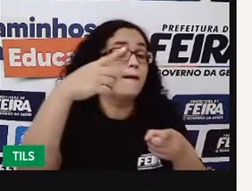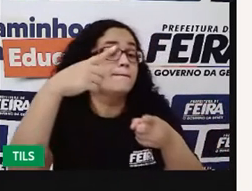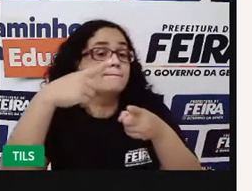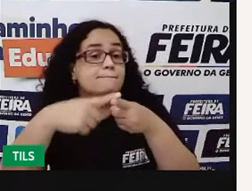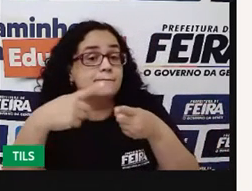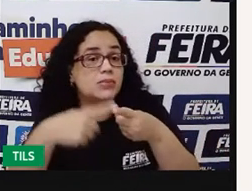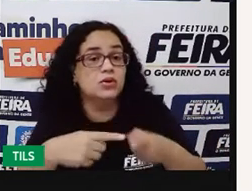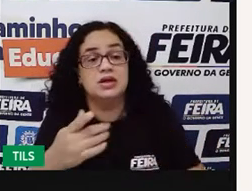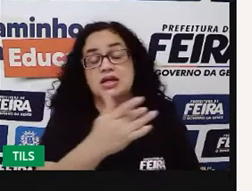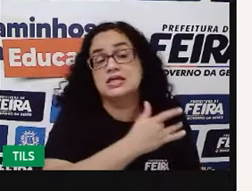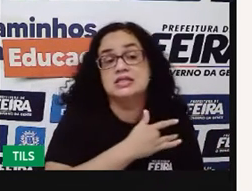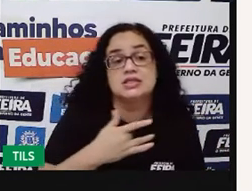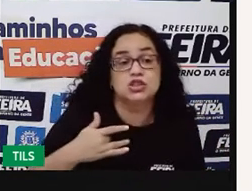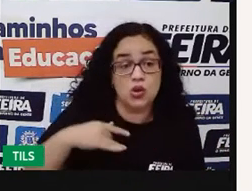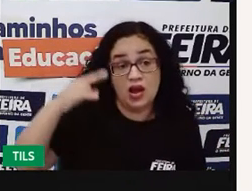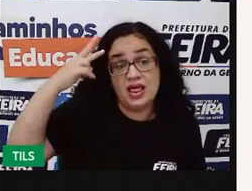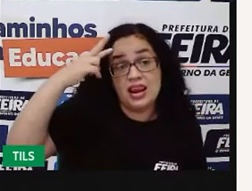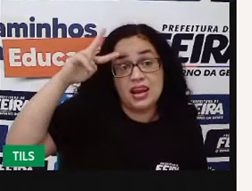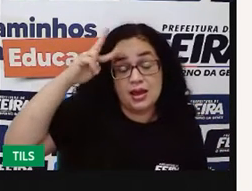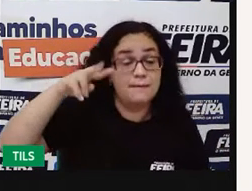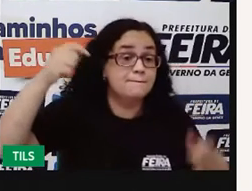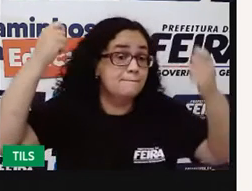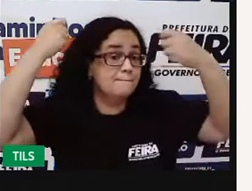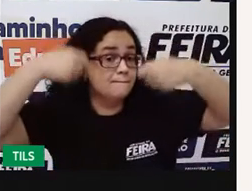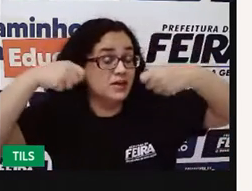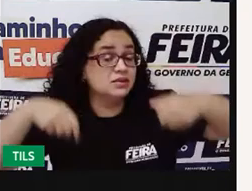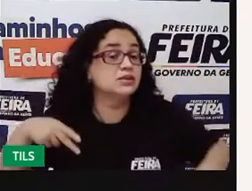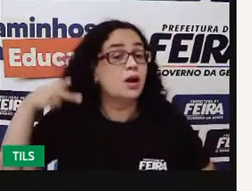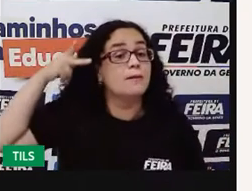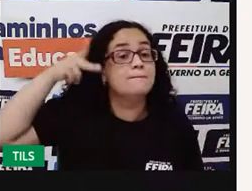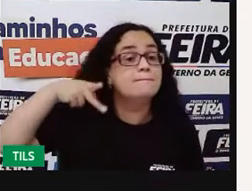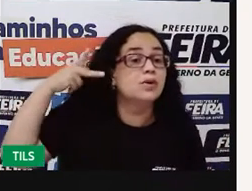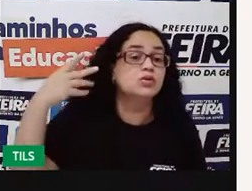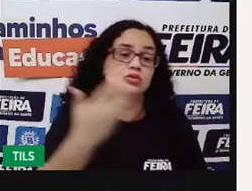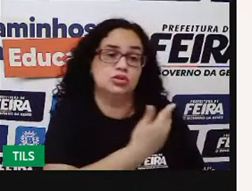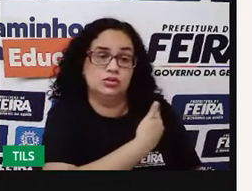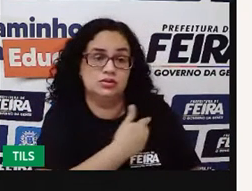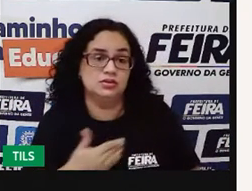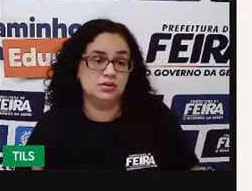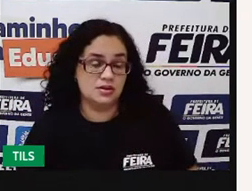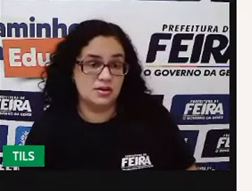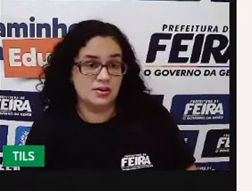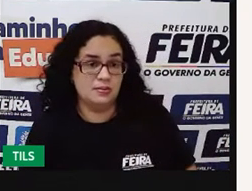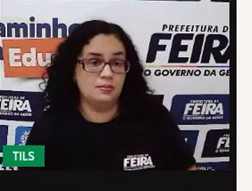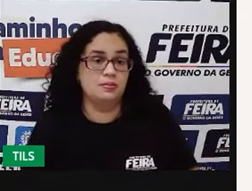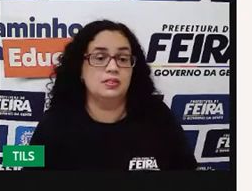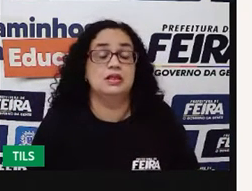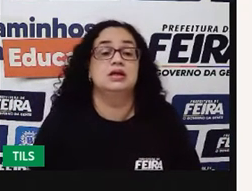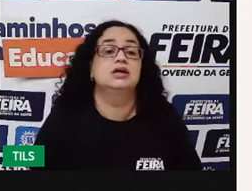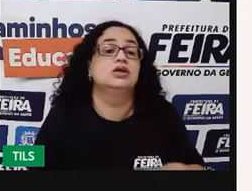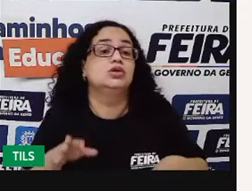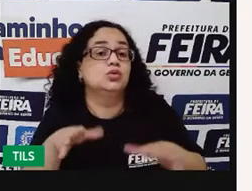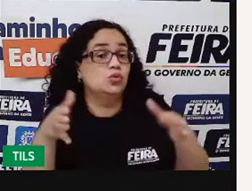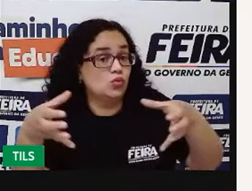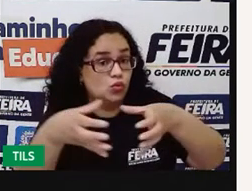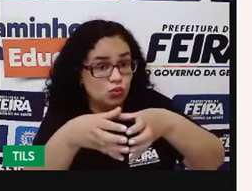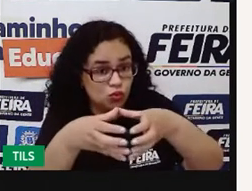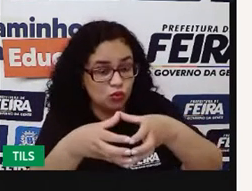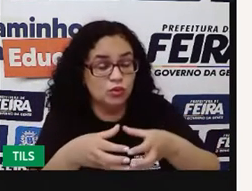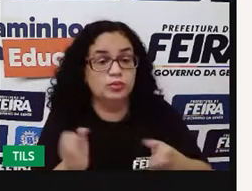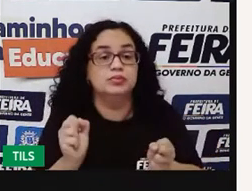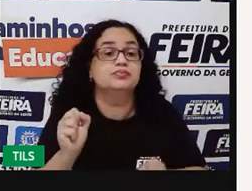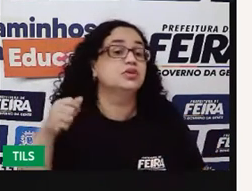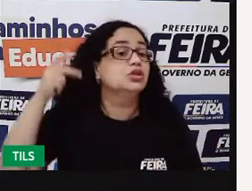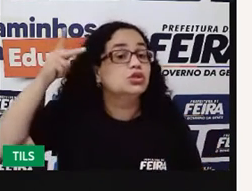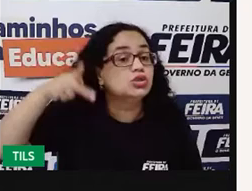Porque a saúde coletiva, lembra, ela precisa de políticas públicas. Isso depende de um órgão gestor, né?